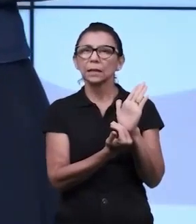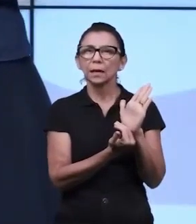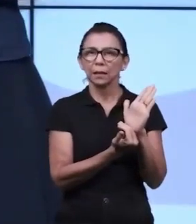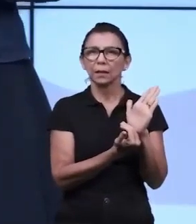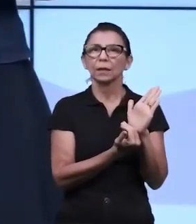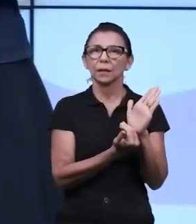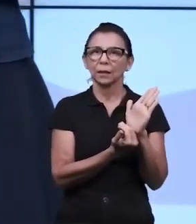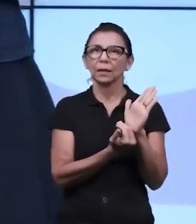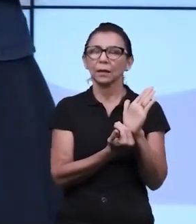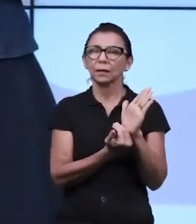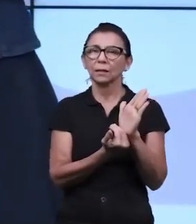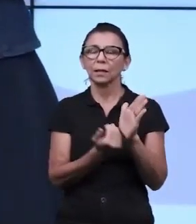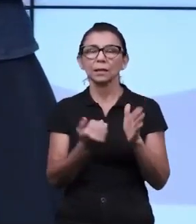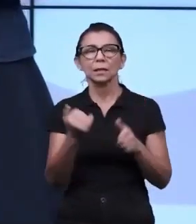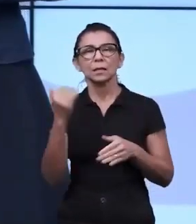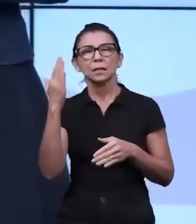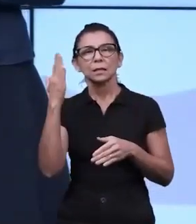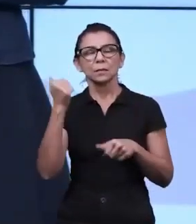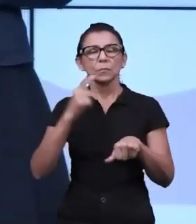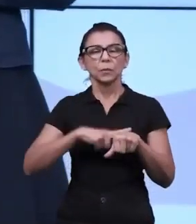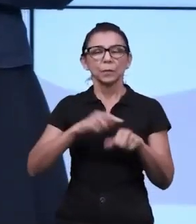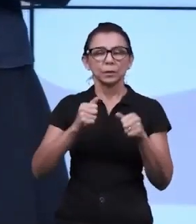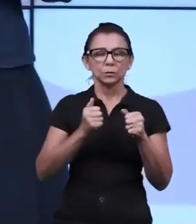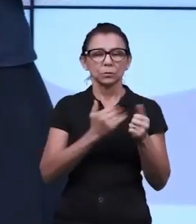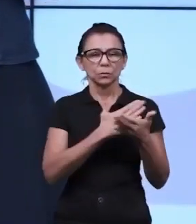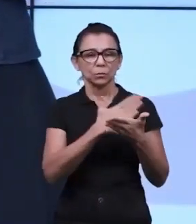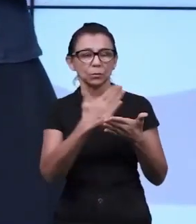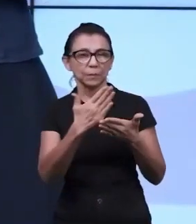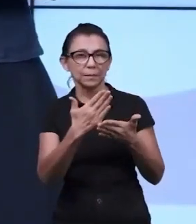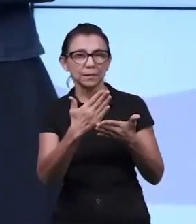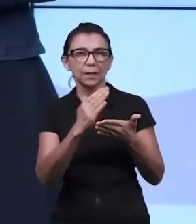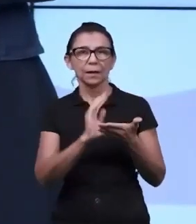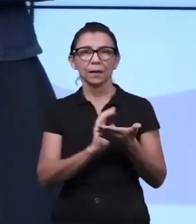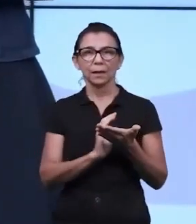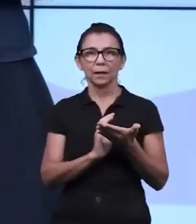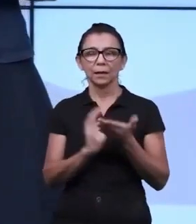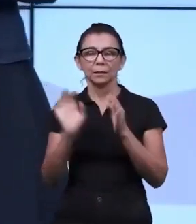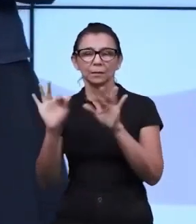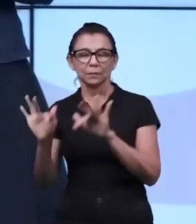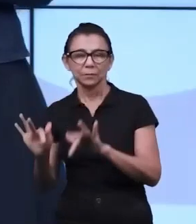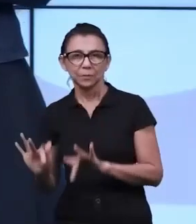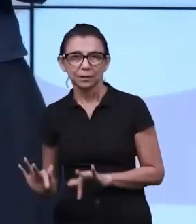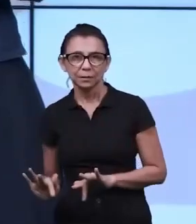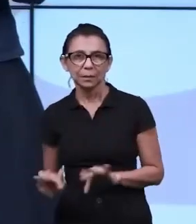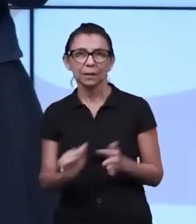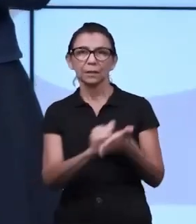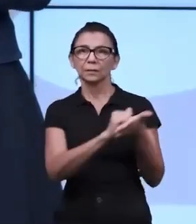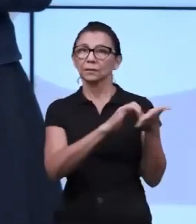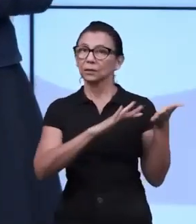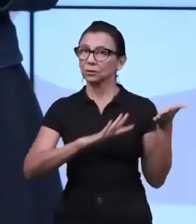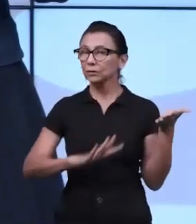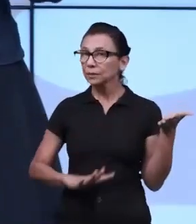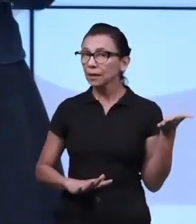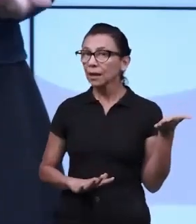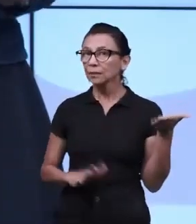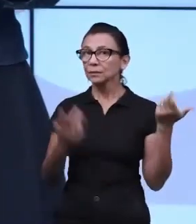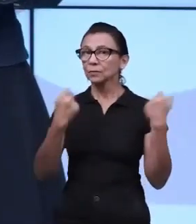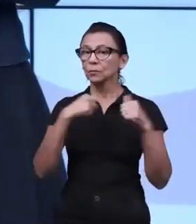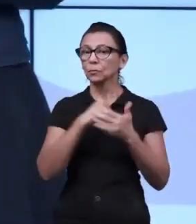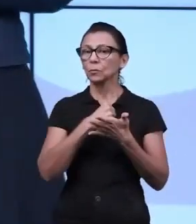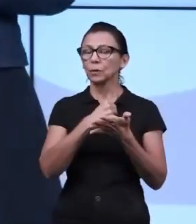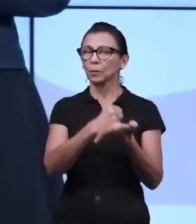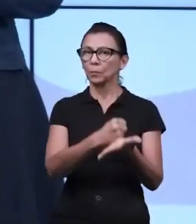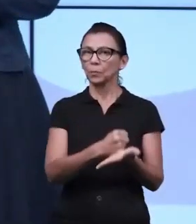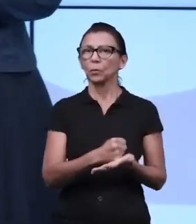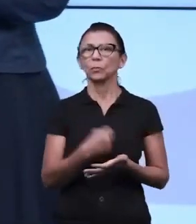tarefa e pare antes de finalizar aquela tarefa. Então os pais e responsáveis ajudarem nisso faz muita